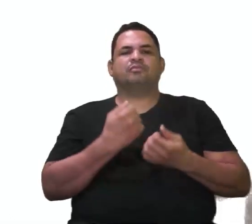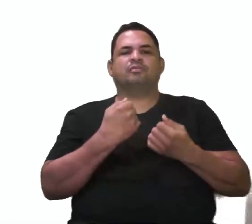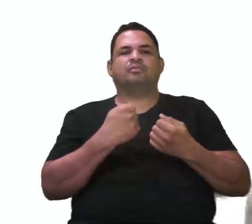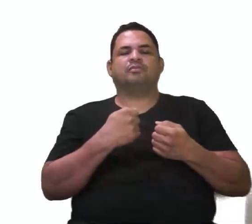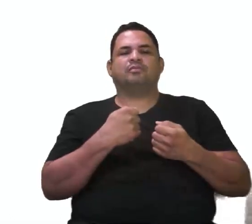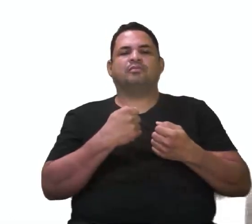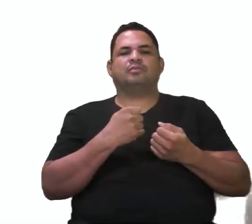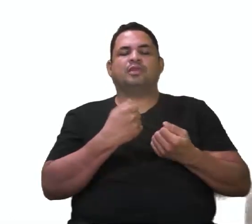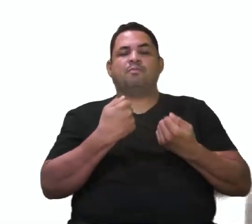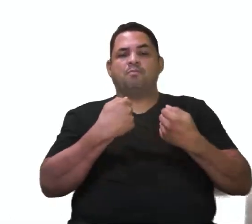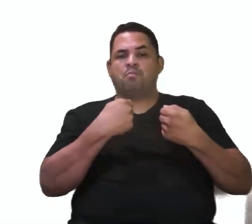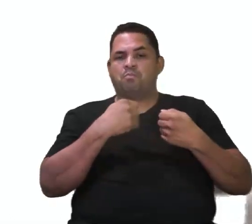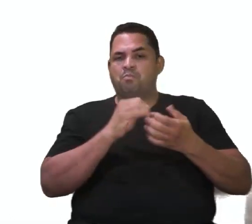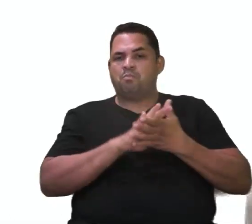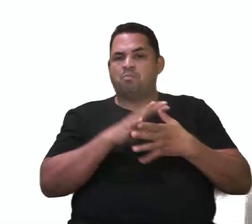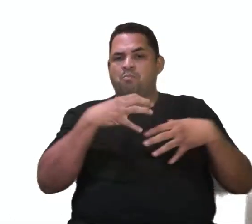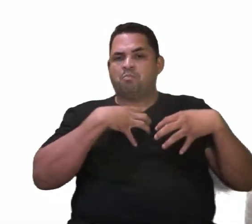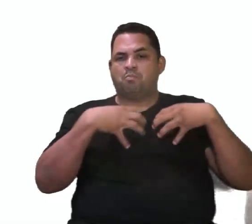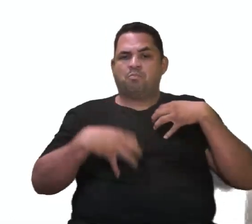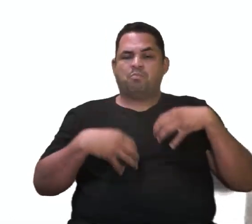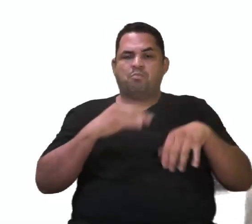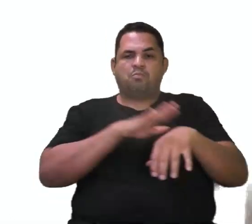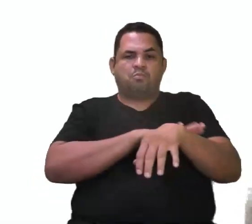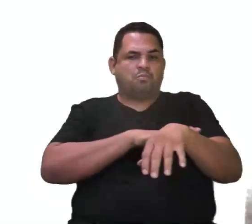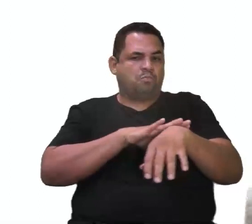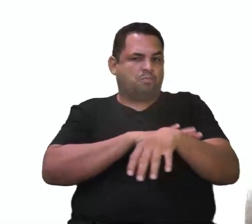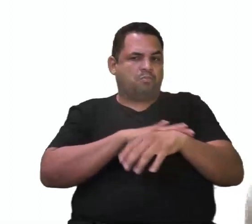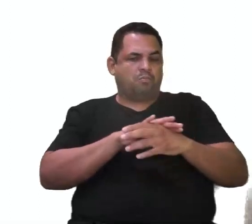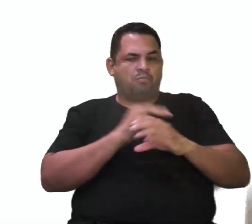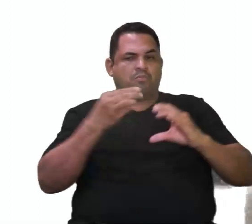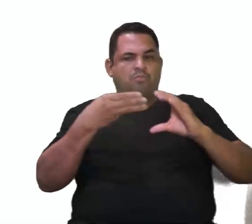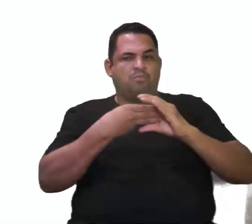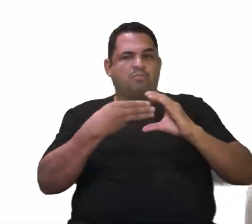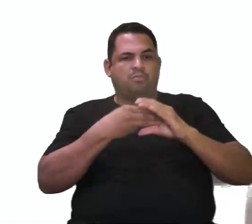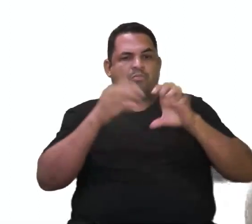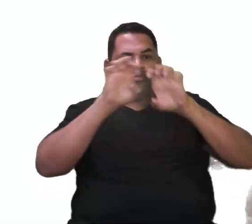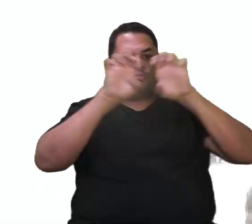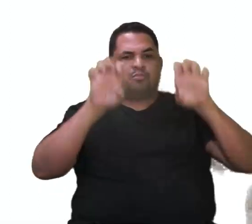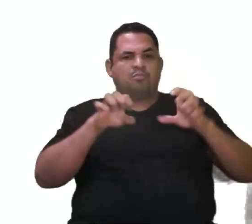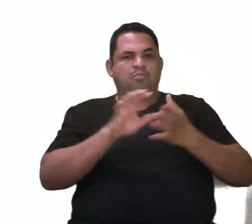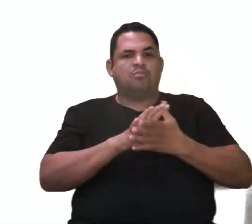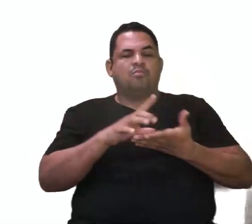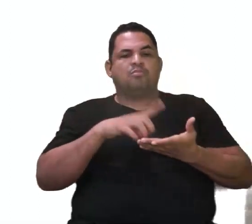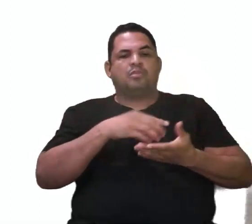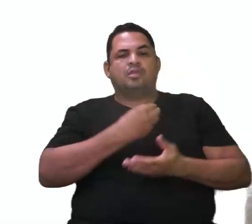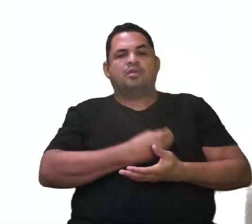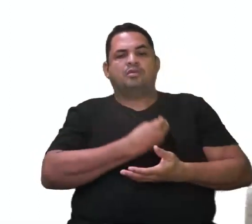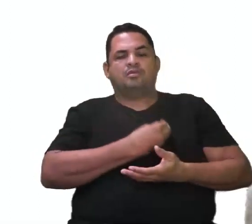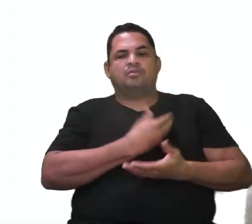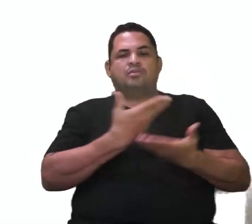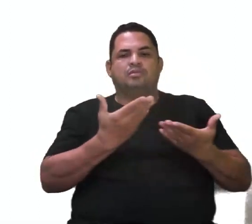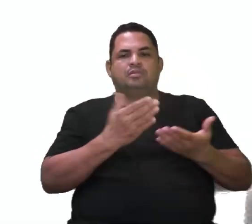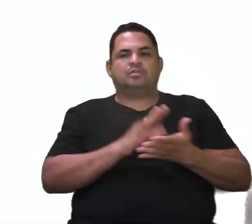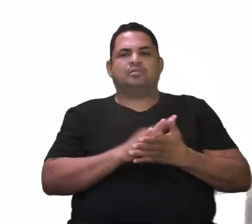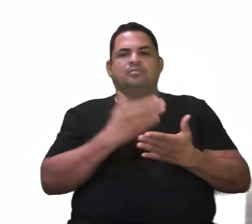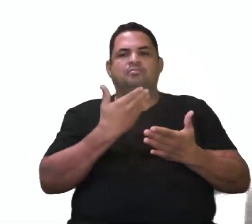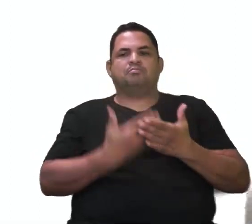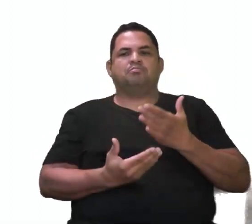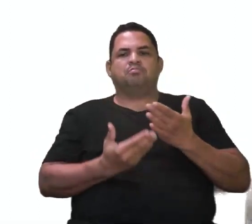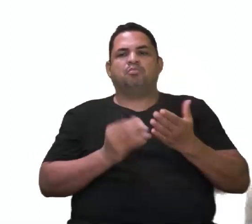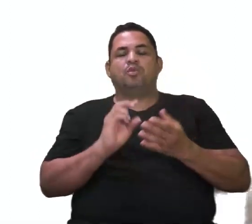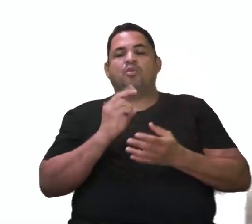Parecer órgãos, tecidos, células ou estruturas presentes no organismo vivo, que